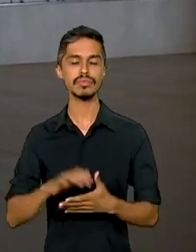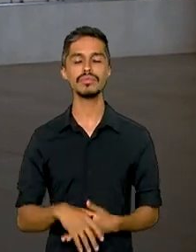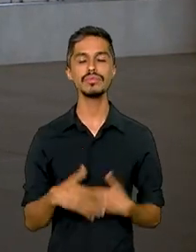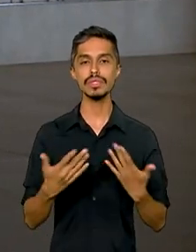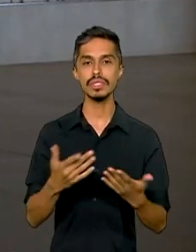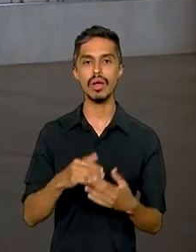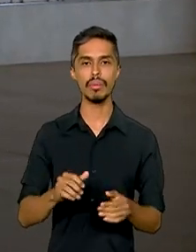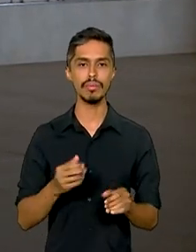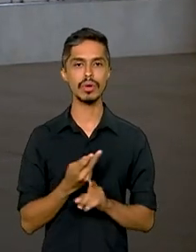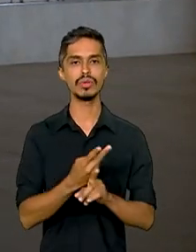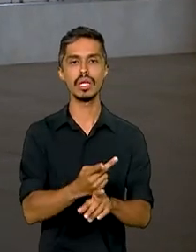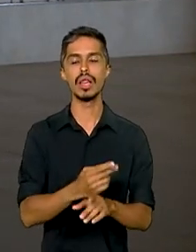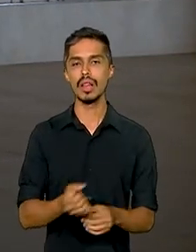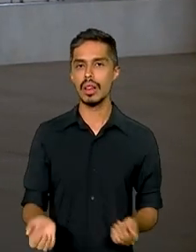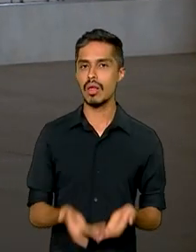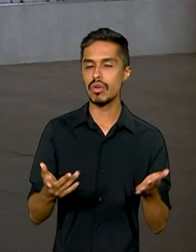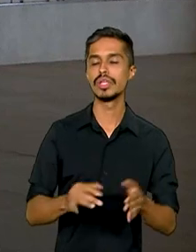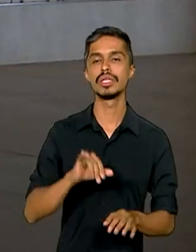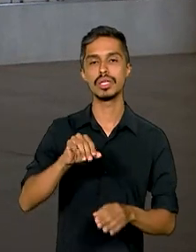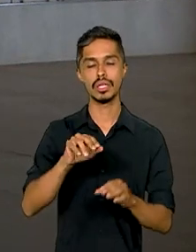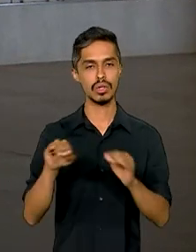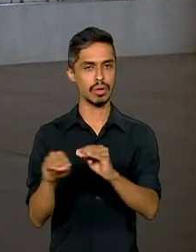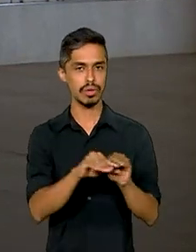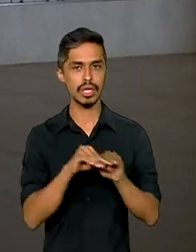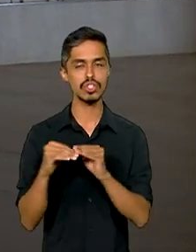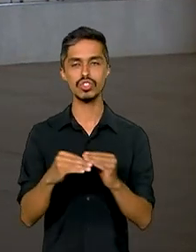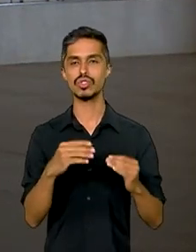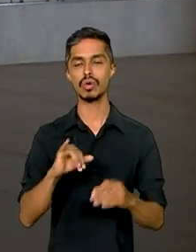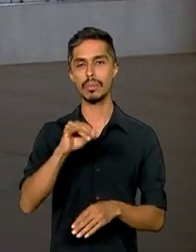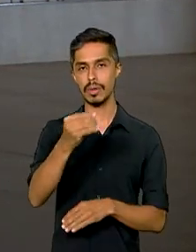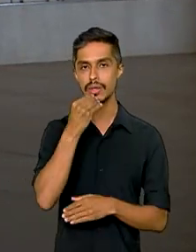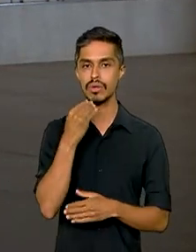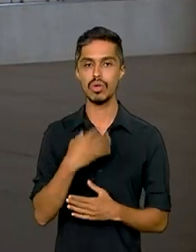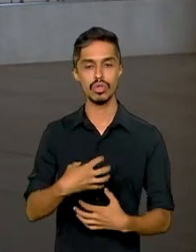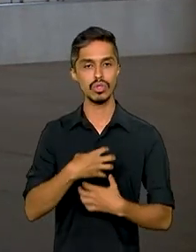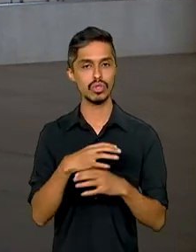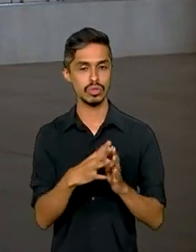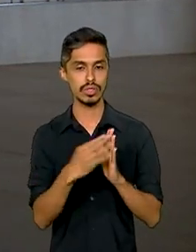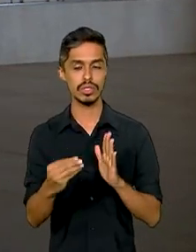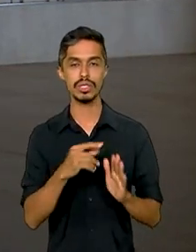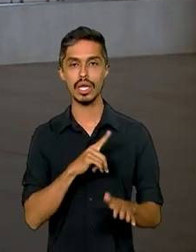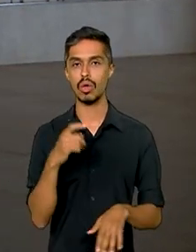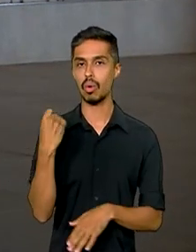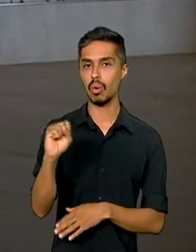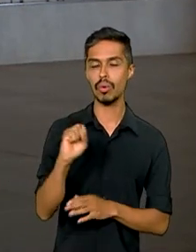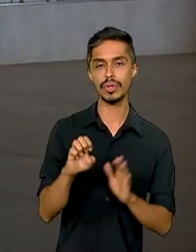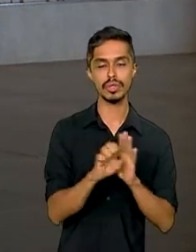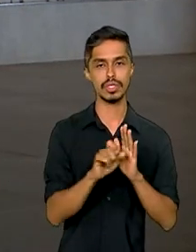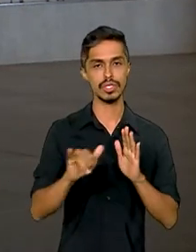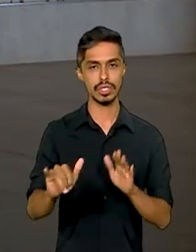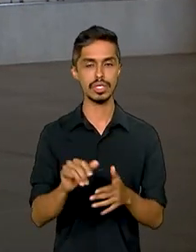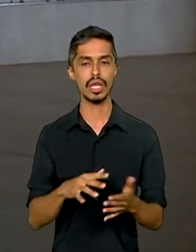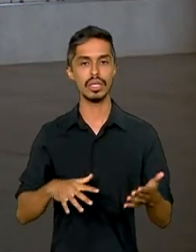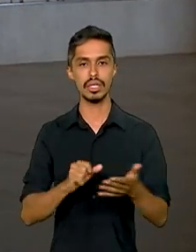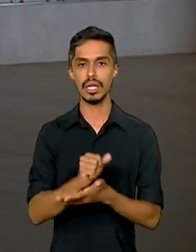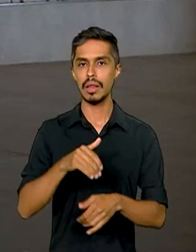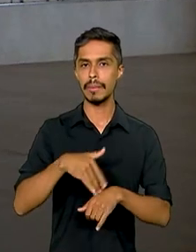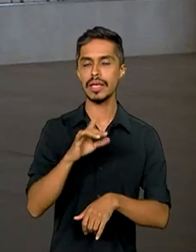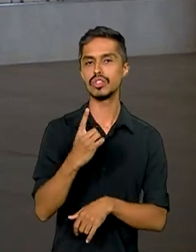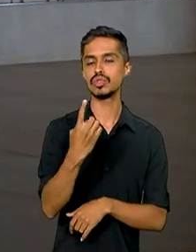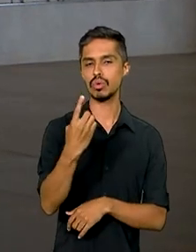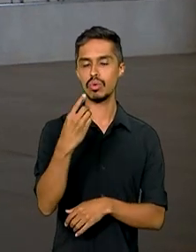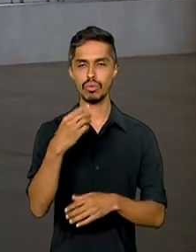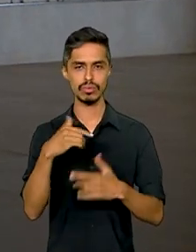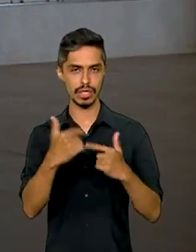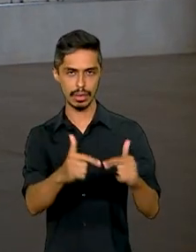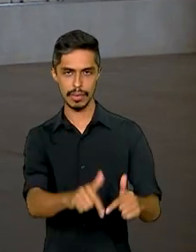promover igualdade de oportunidades. O modelo traz 8 editais. A inscrição vai valer para mais de um